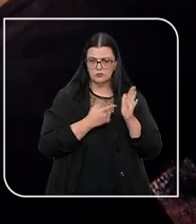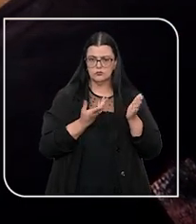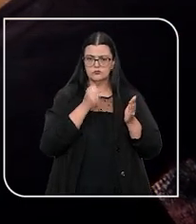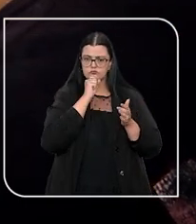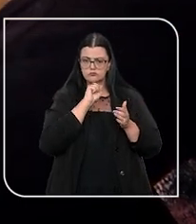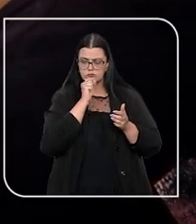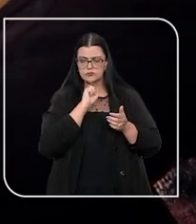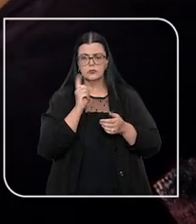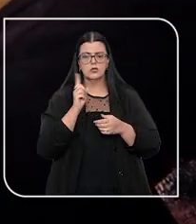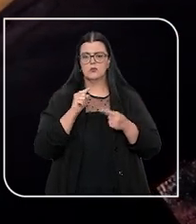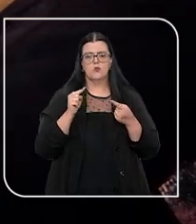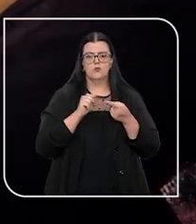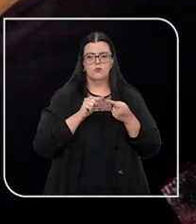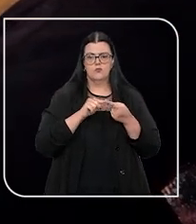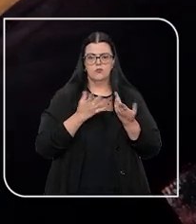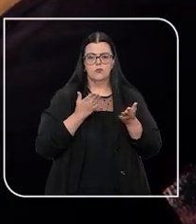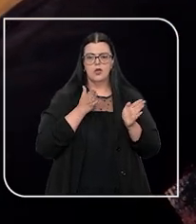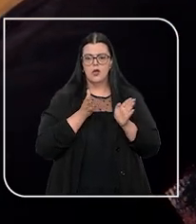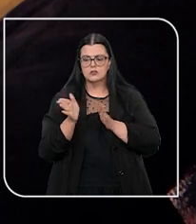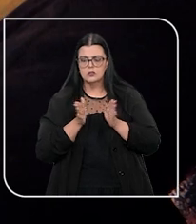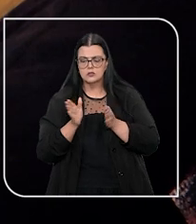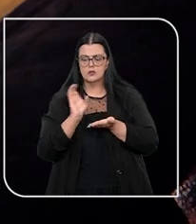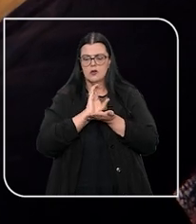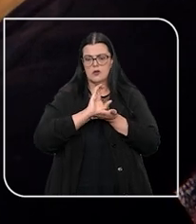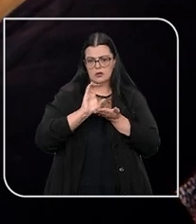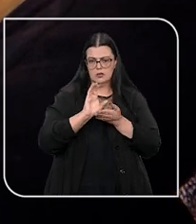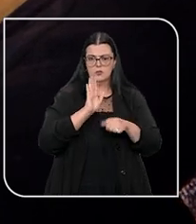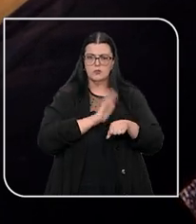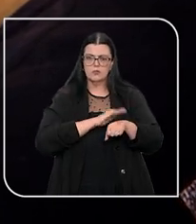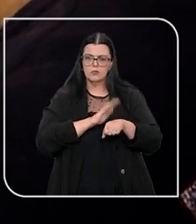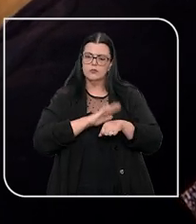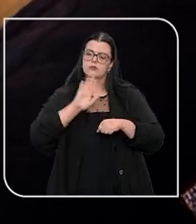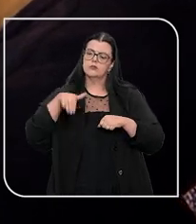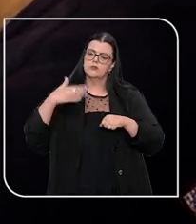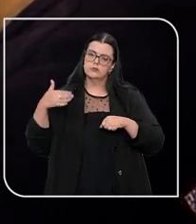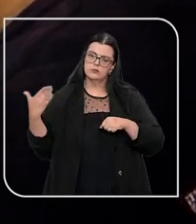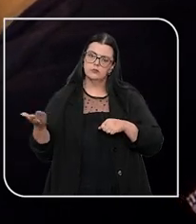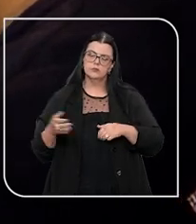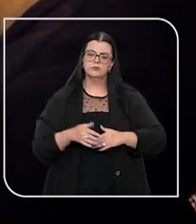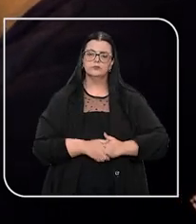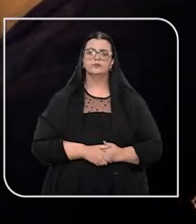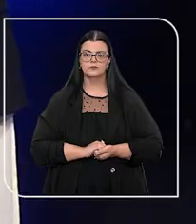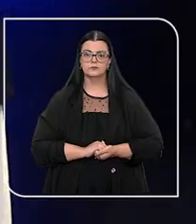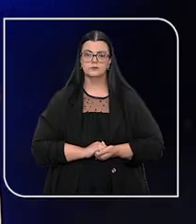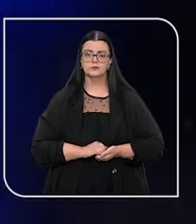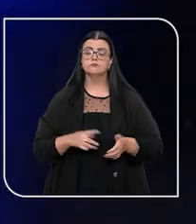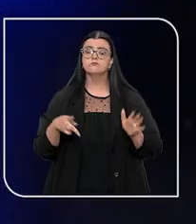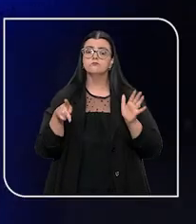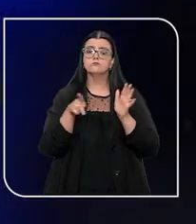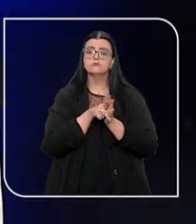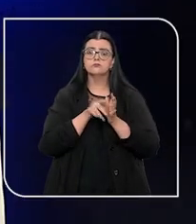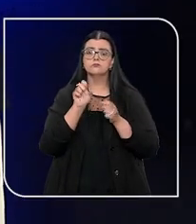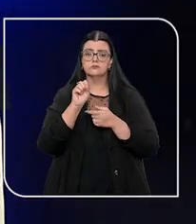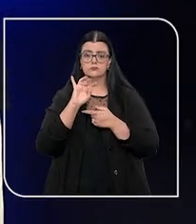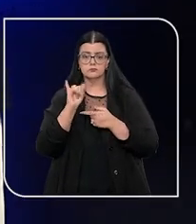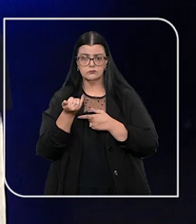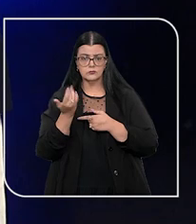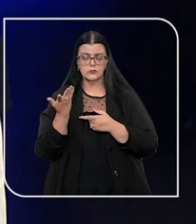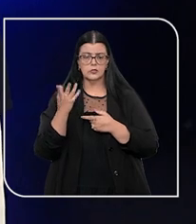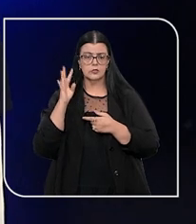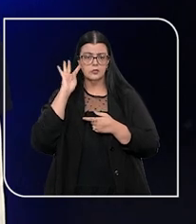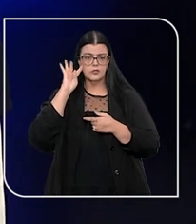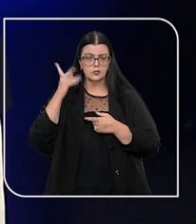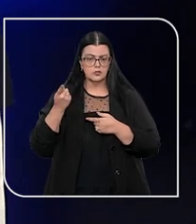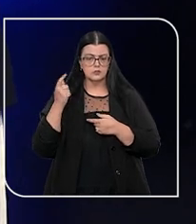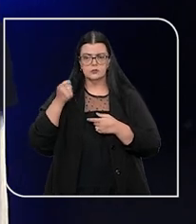dados desatualizados não comprometam o acesso ao crédito por um período prolongado. Superior Tribunal de Justiça